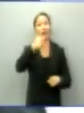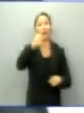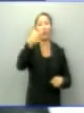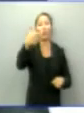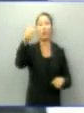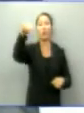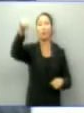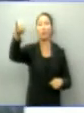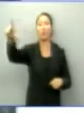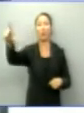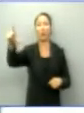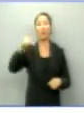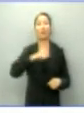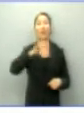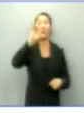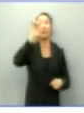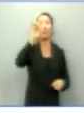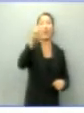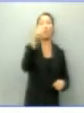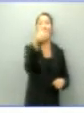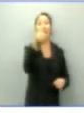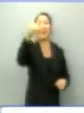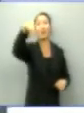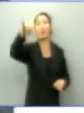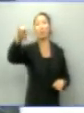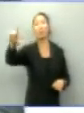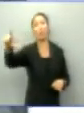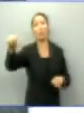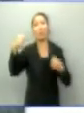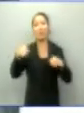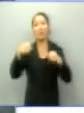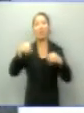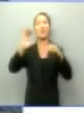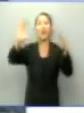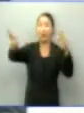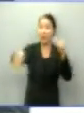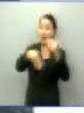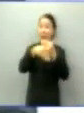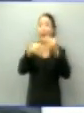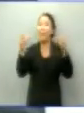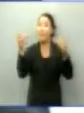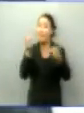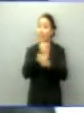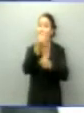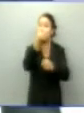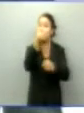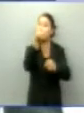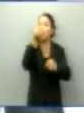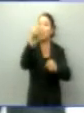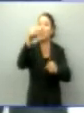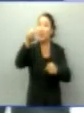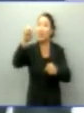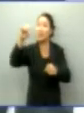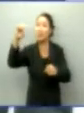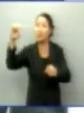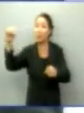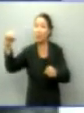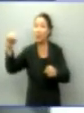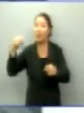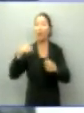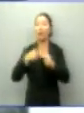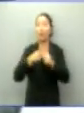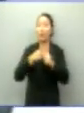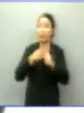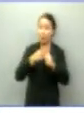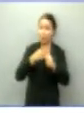6.400, precisa de mais 6.000 homens. O que nós vamos é, já a partir dos primeiros dias do nosso